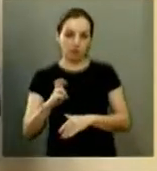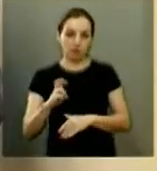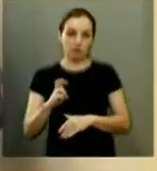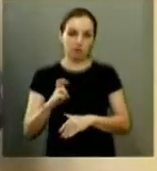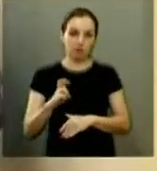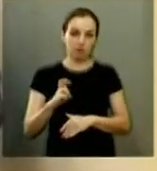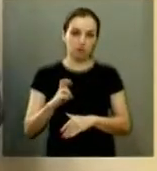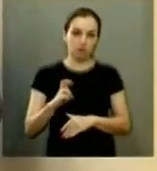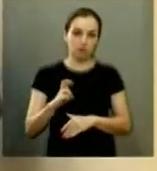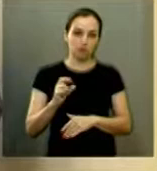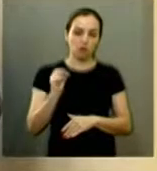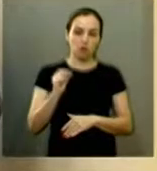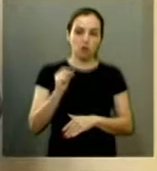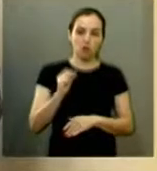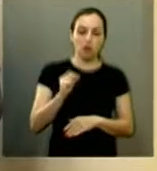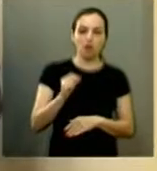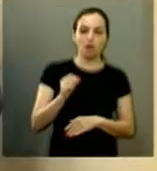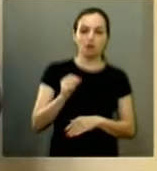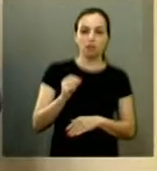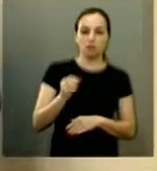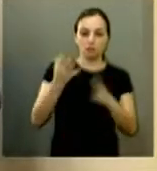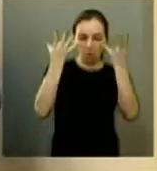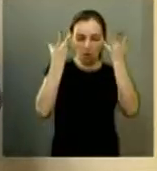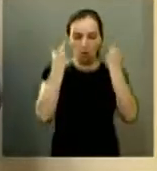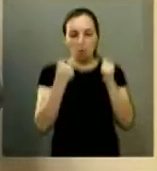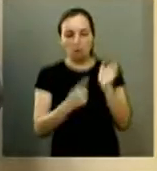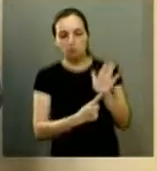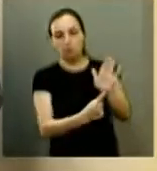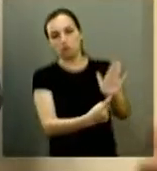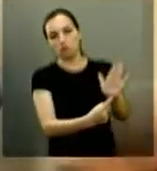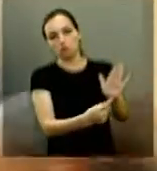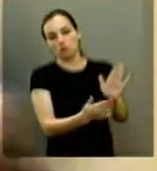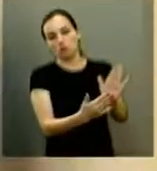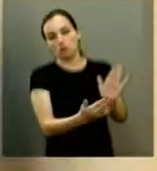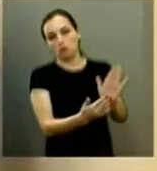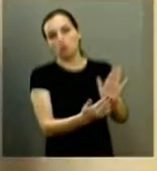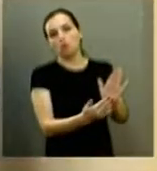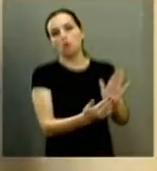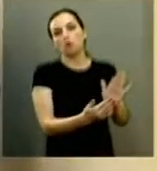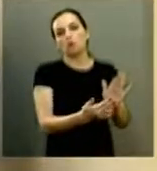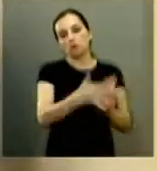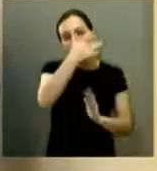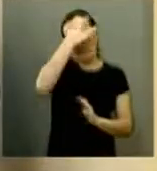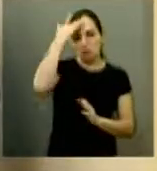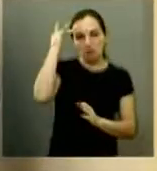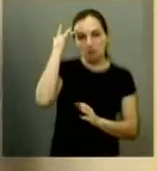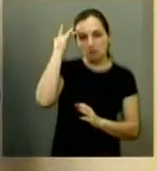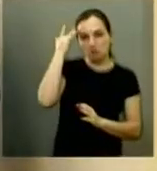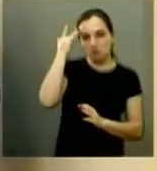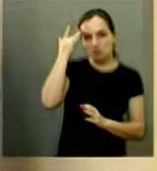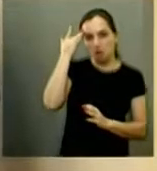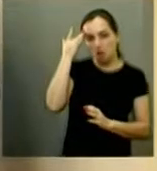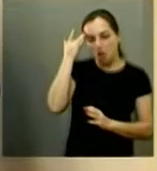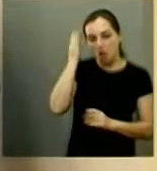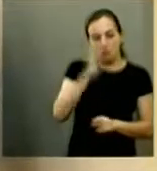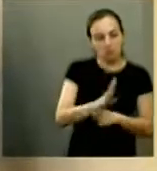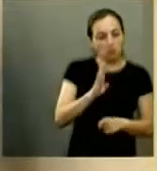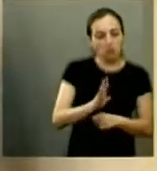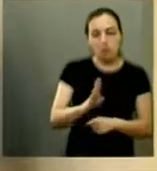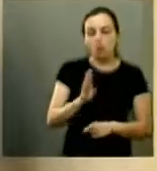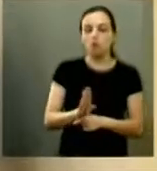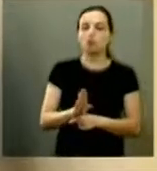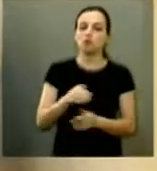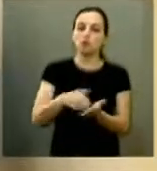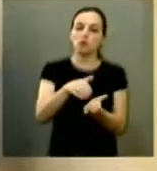o caso do pingo que estava sendo comido por parasitas e a pessoa nem sequer levou um veterinário essa